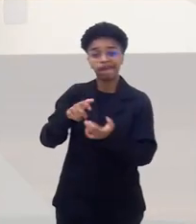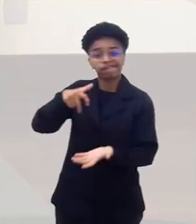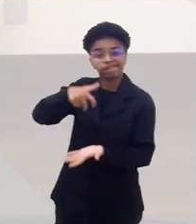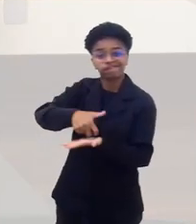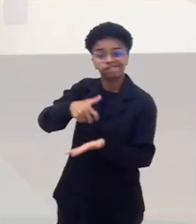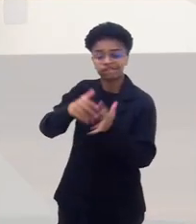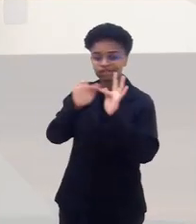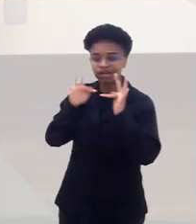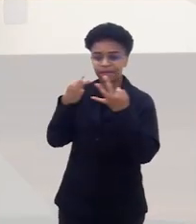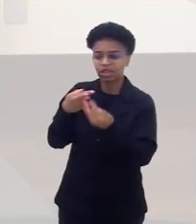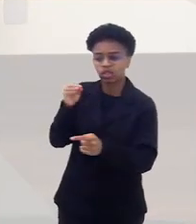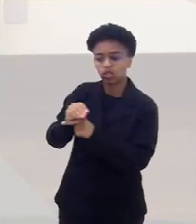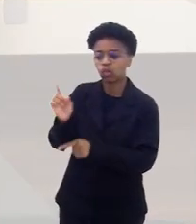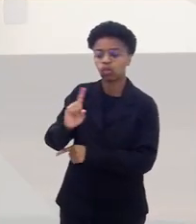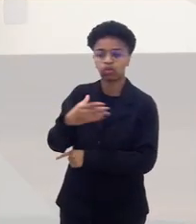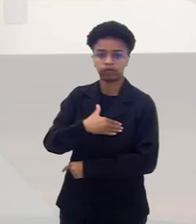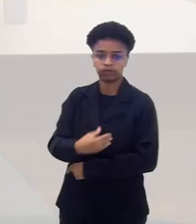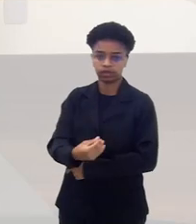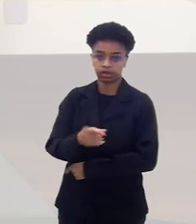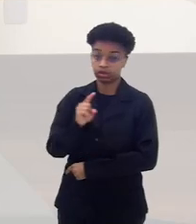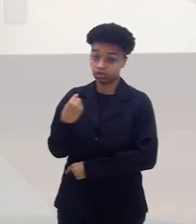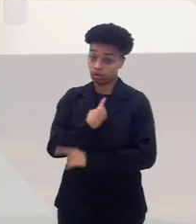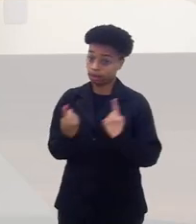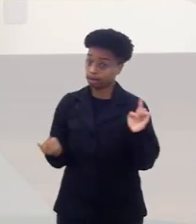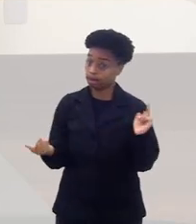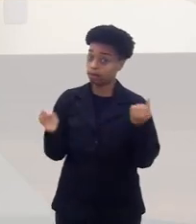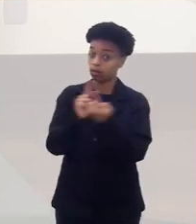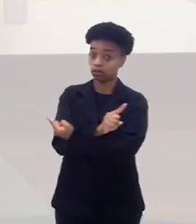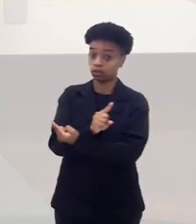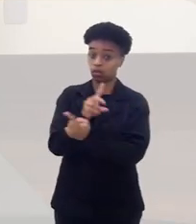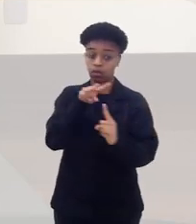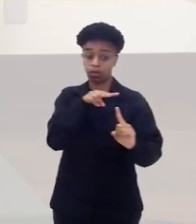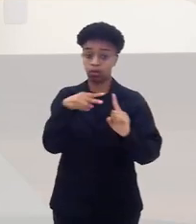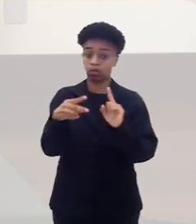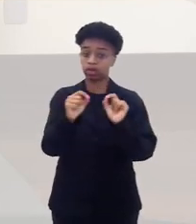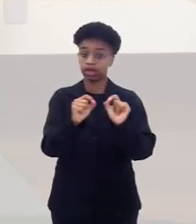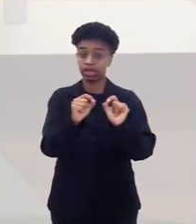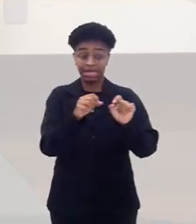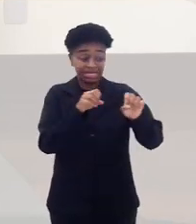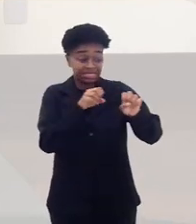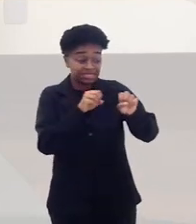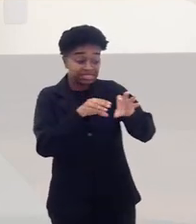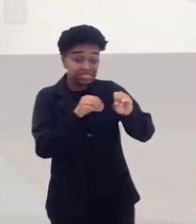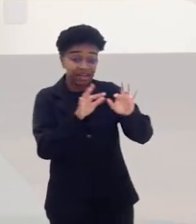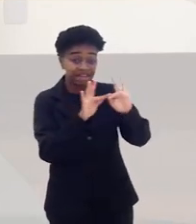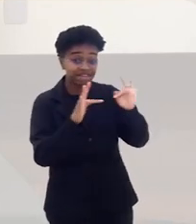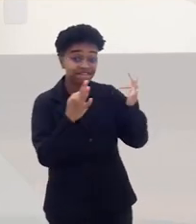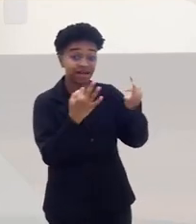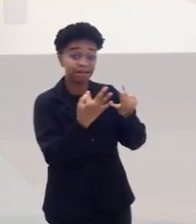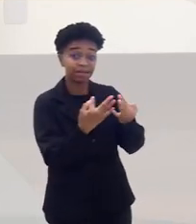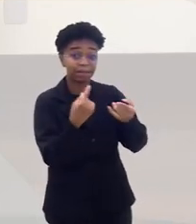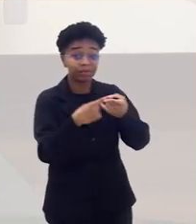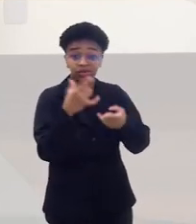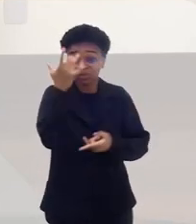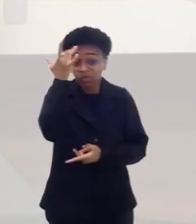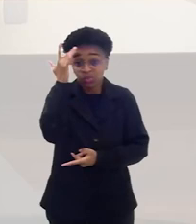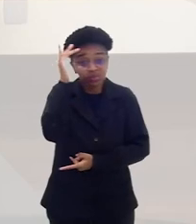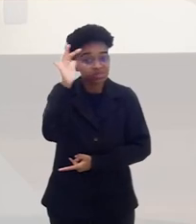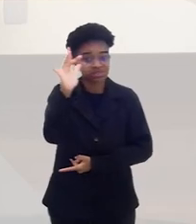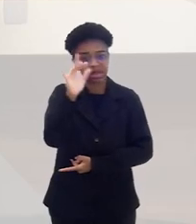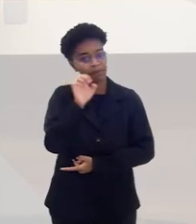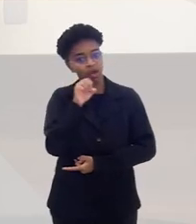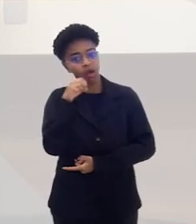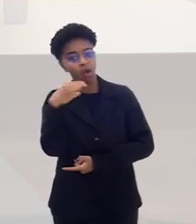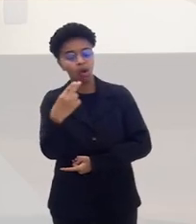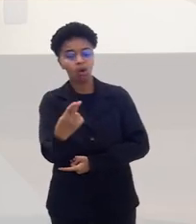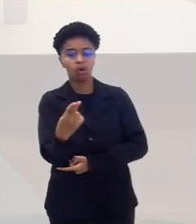cuidam dos filhos. Nós invertemos essa lógica para educar os pais que não sabem ou